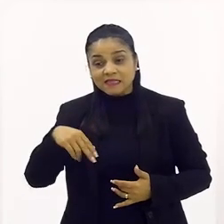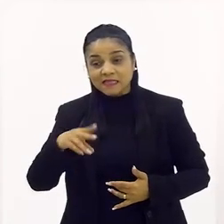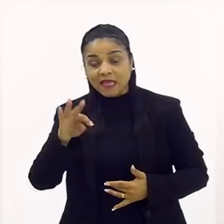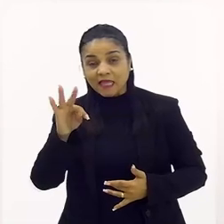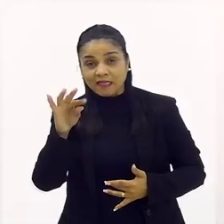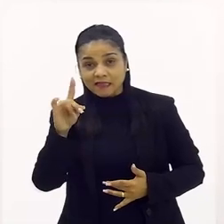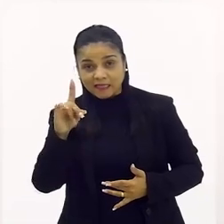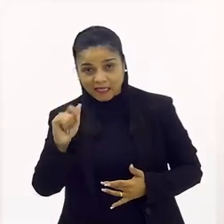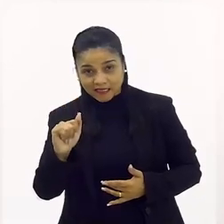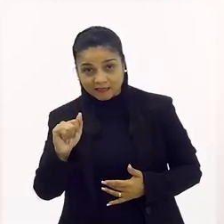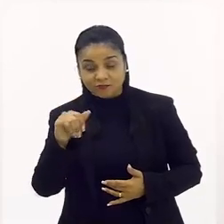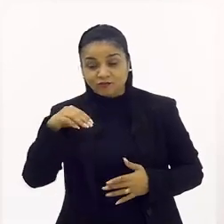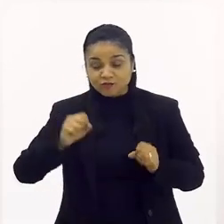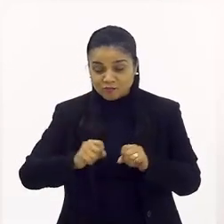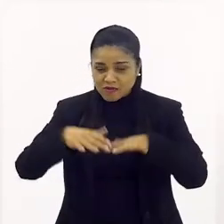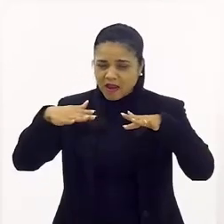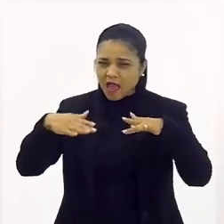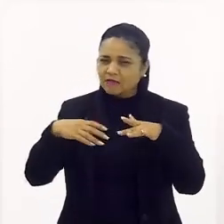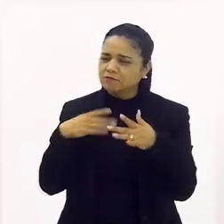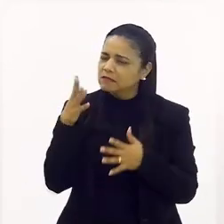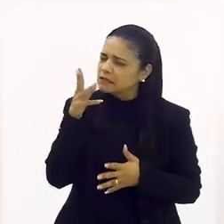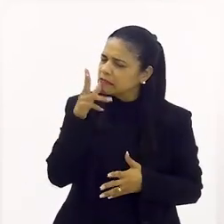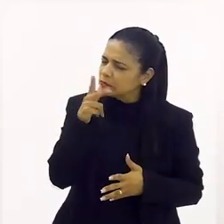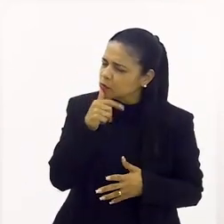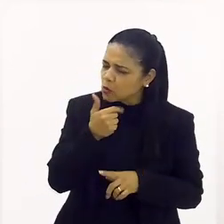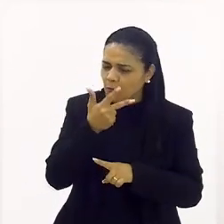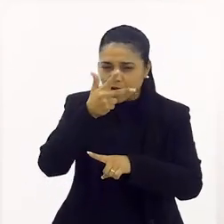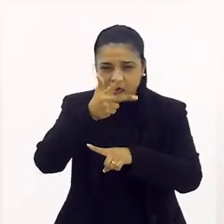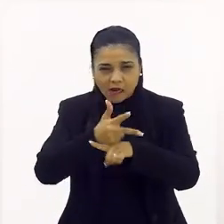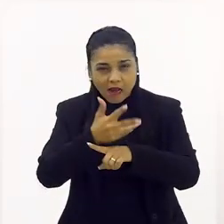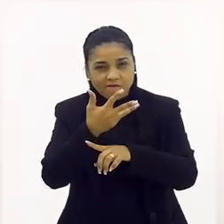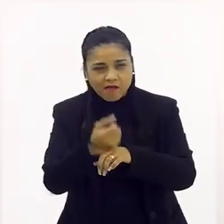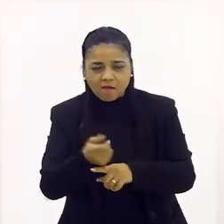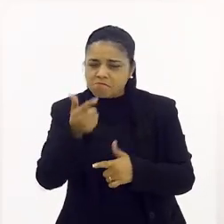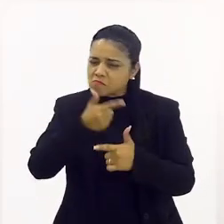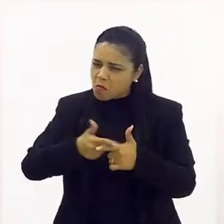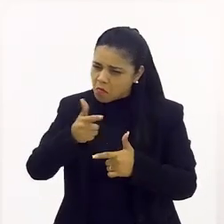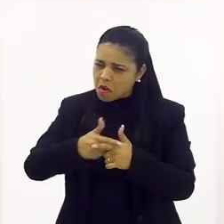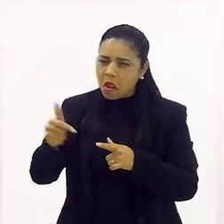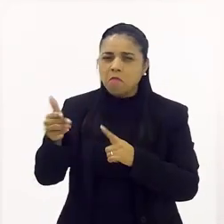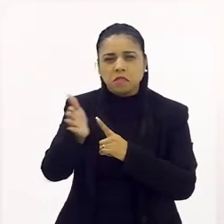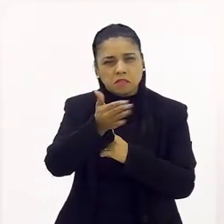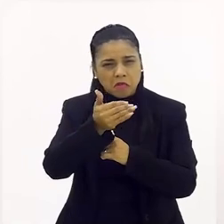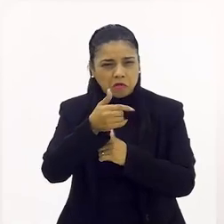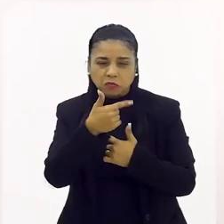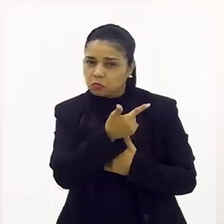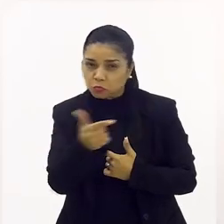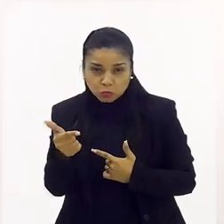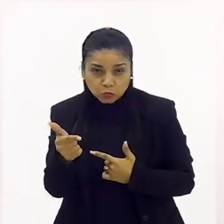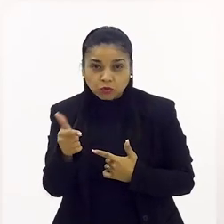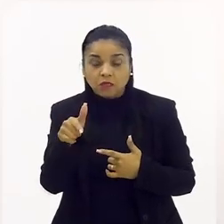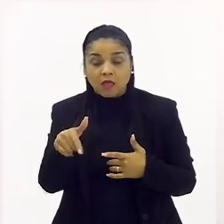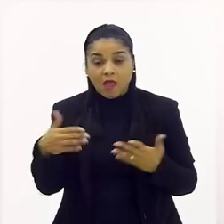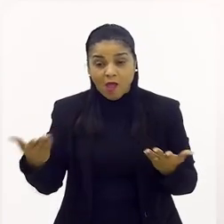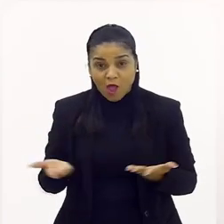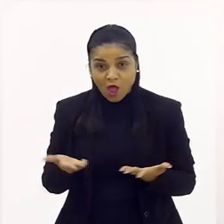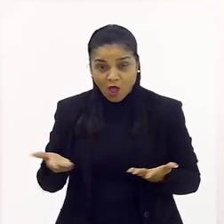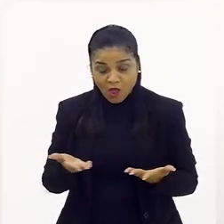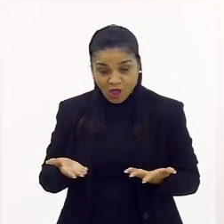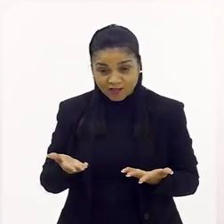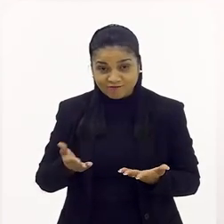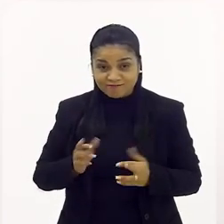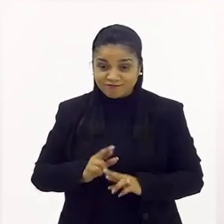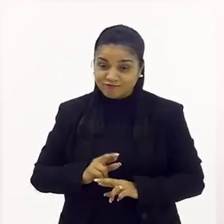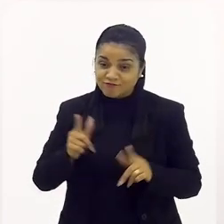levou um século para ser gravado, com grandes problemas. Hoje, você já vê que, até por questões